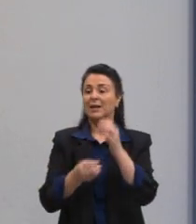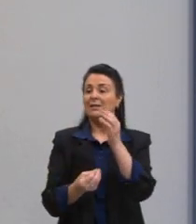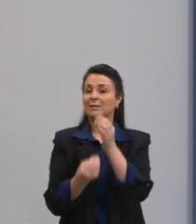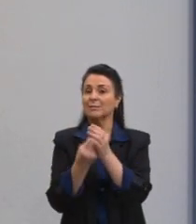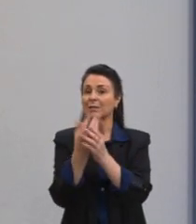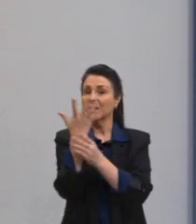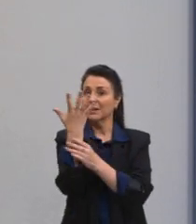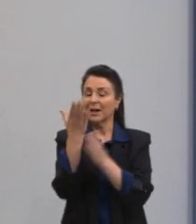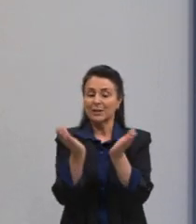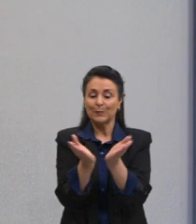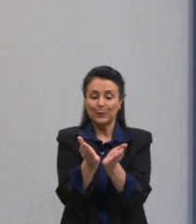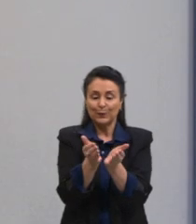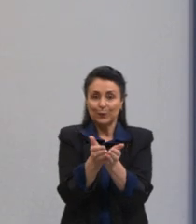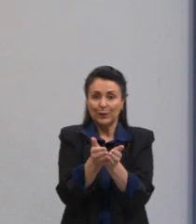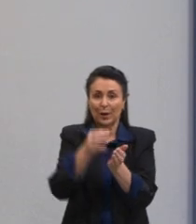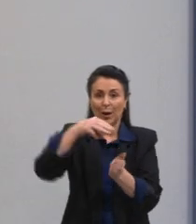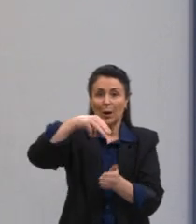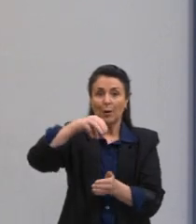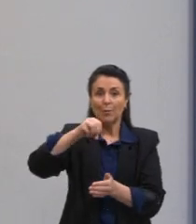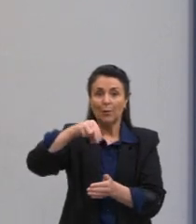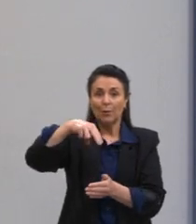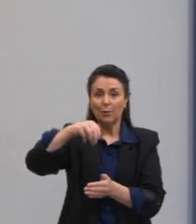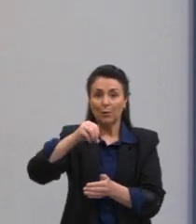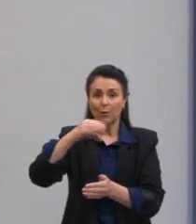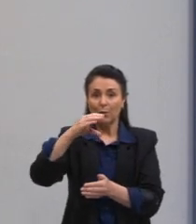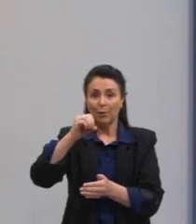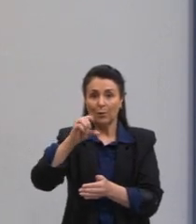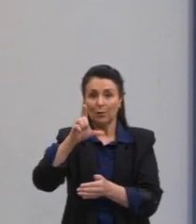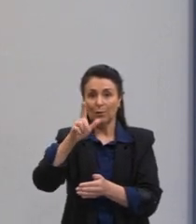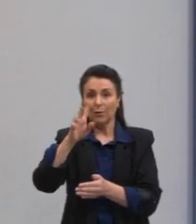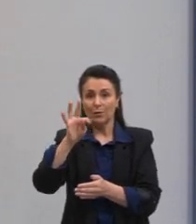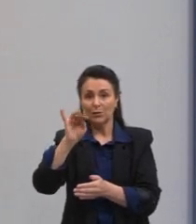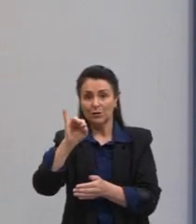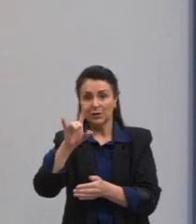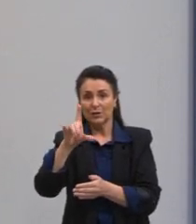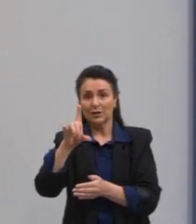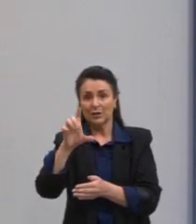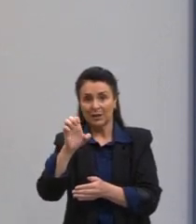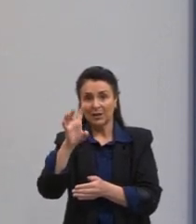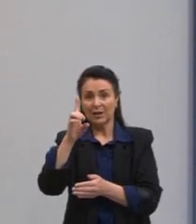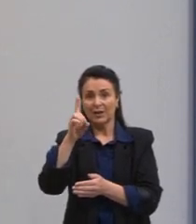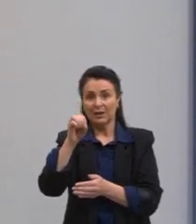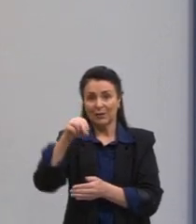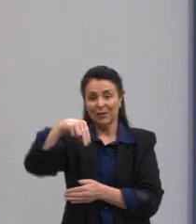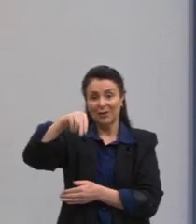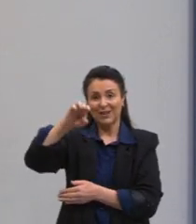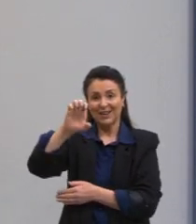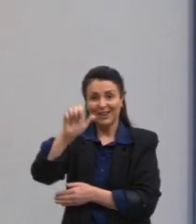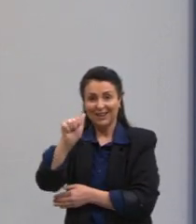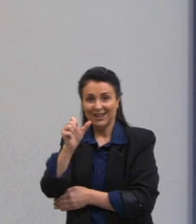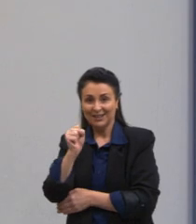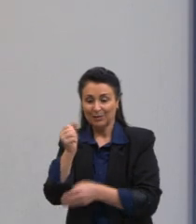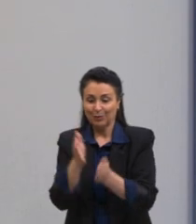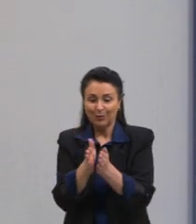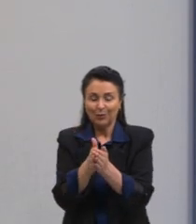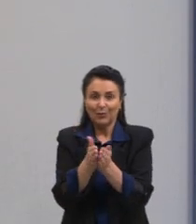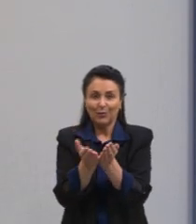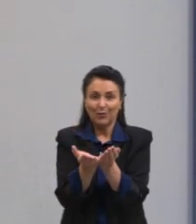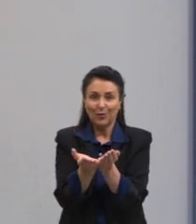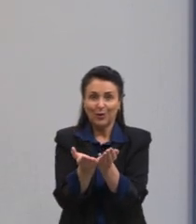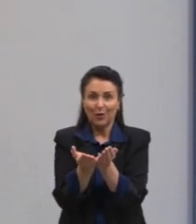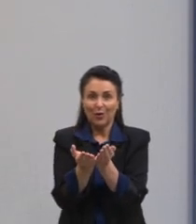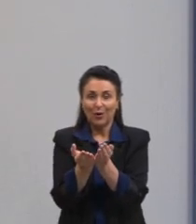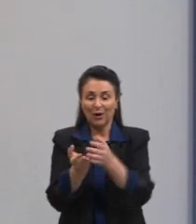Elas originam-se de um ponto, olha a imagem. Tem um ponto principal ali, de onde partem várias